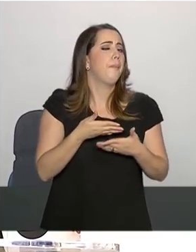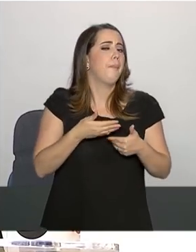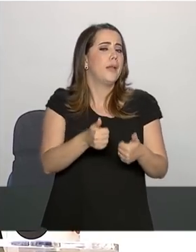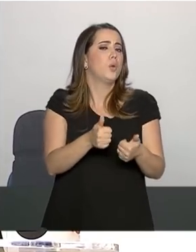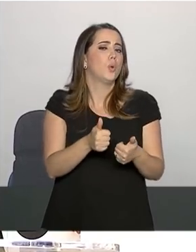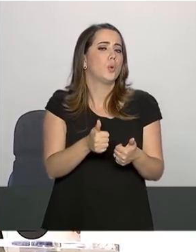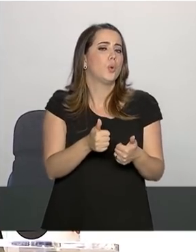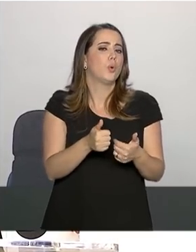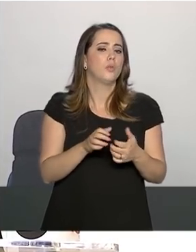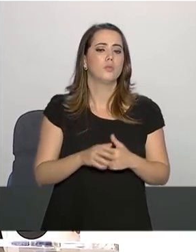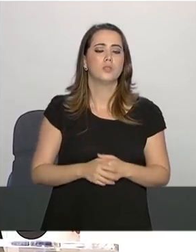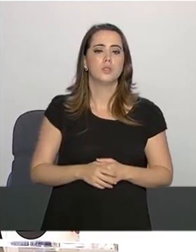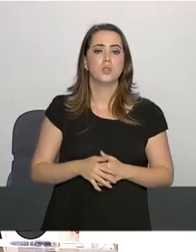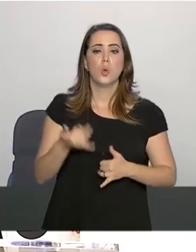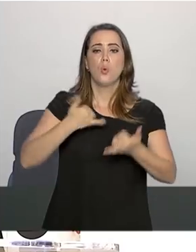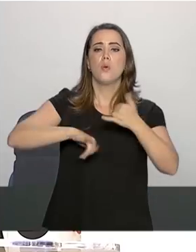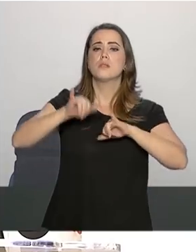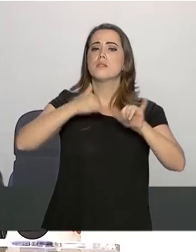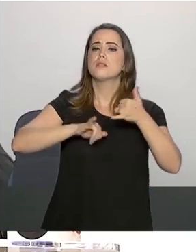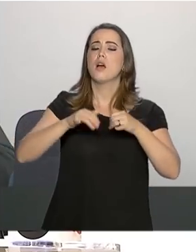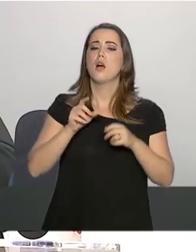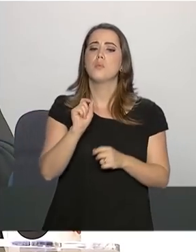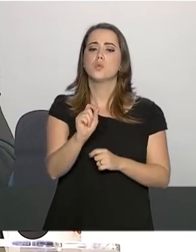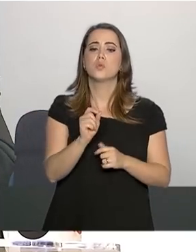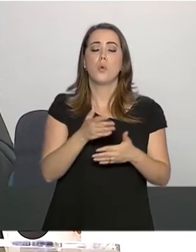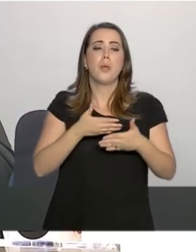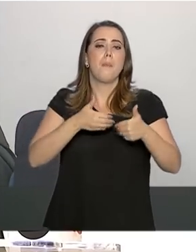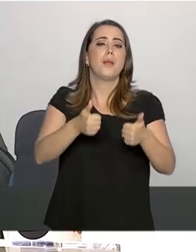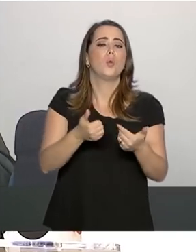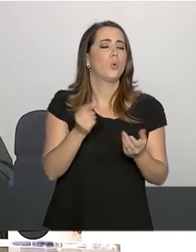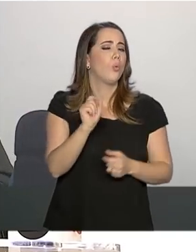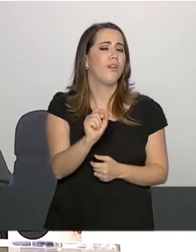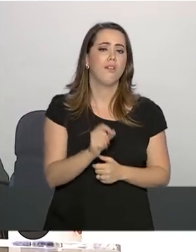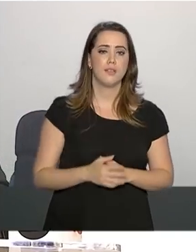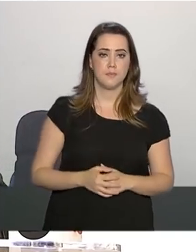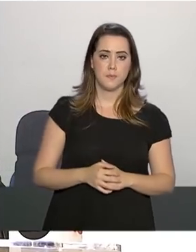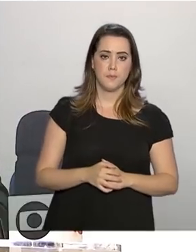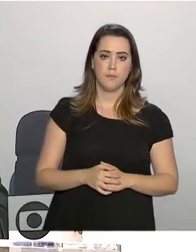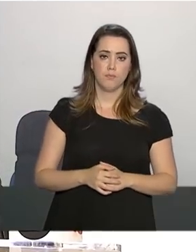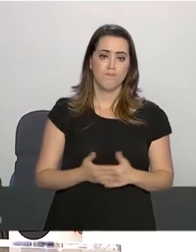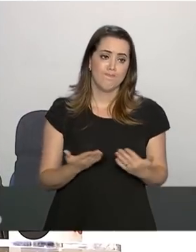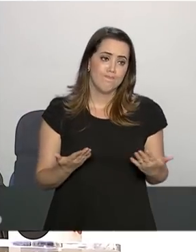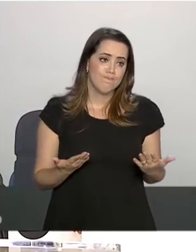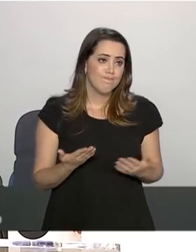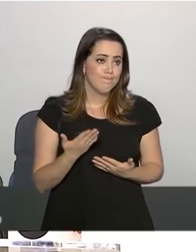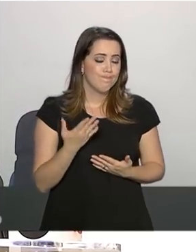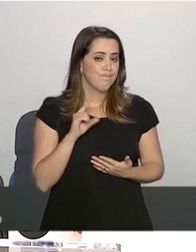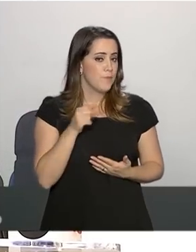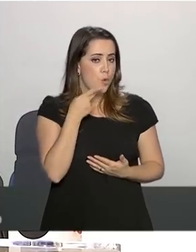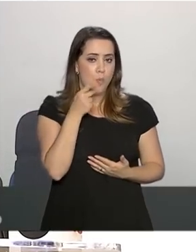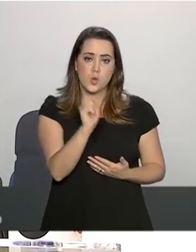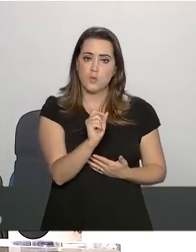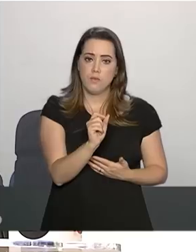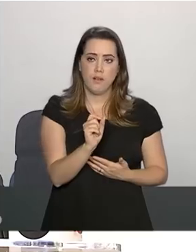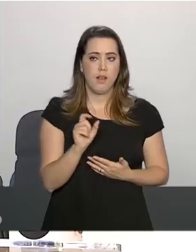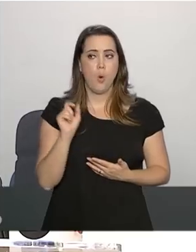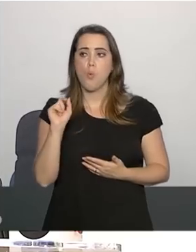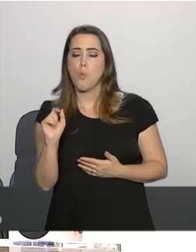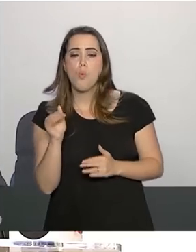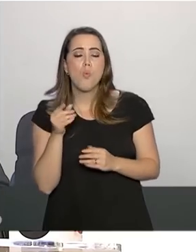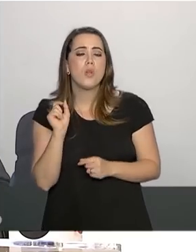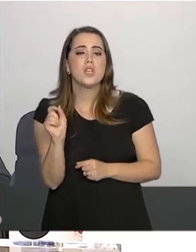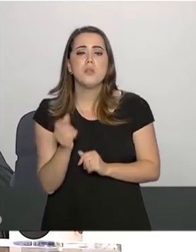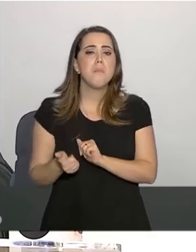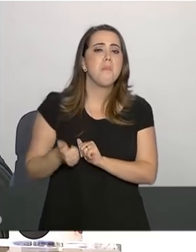Perdão? A melhora nos exames, o que foi, exatamente? São parâmetros dos exames, eu não posso afiançar-lhe qual é